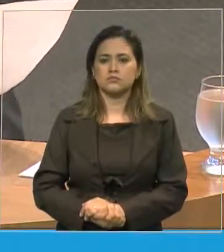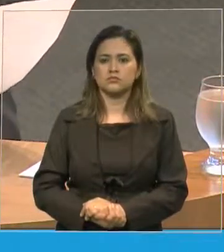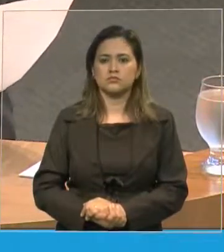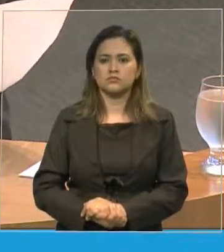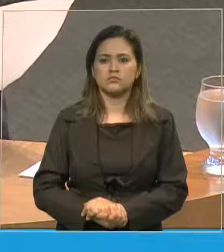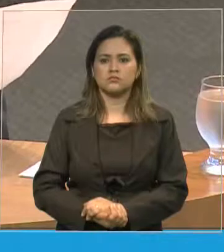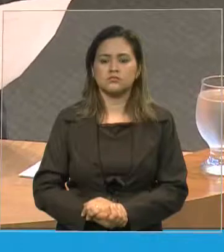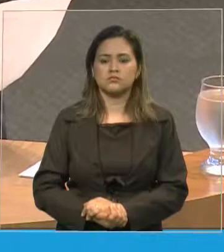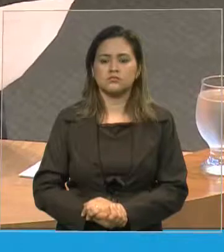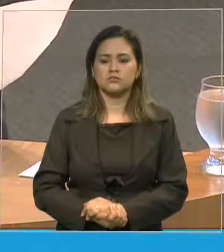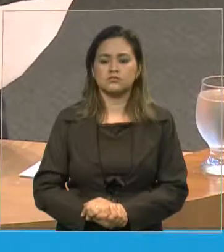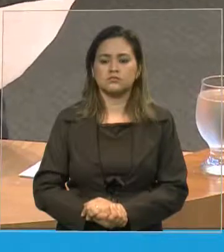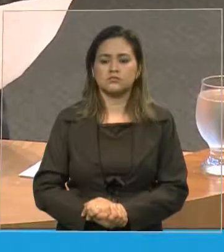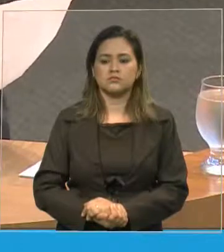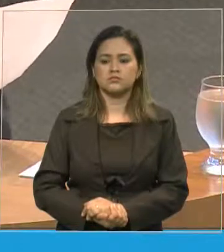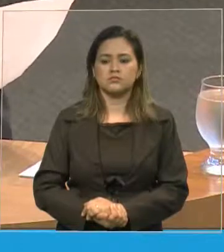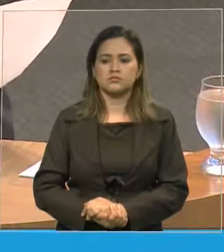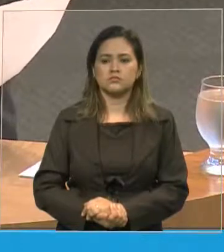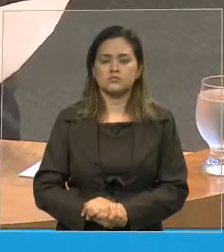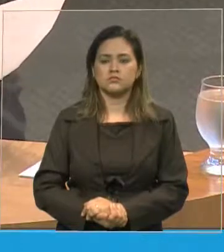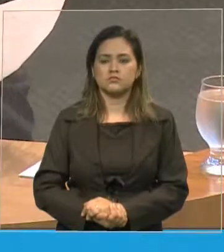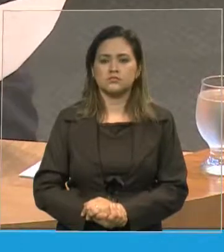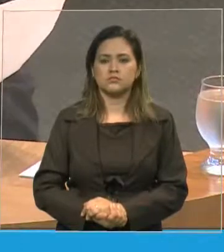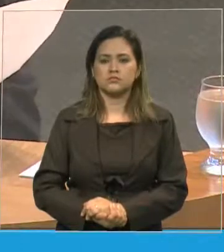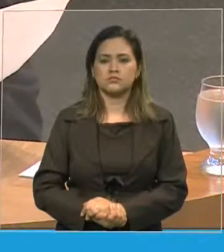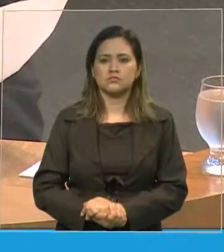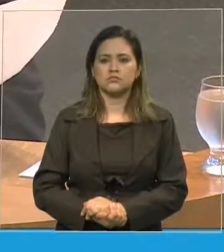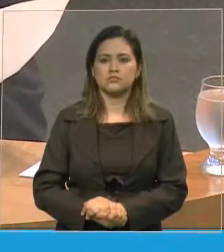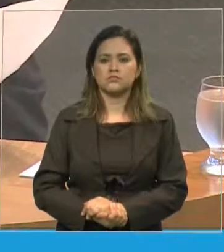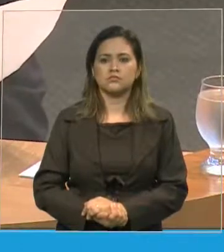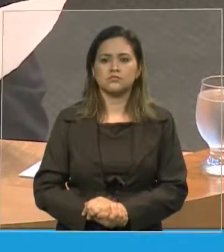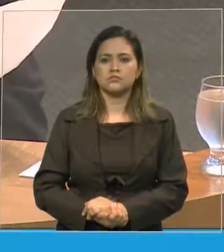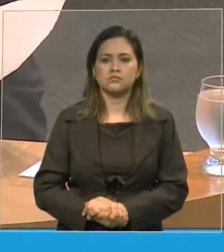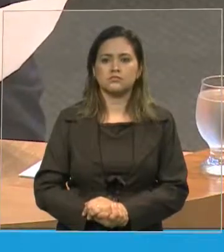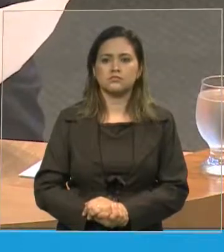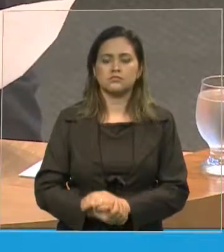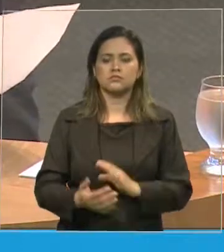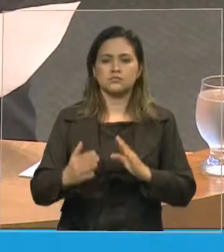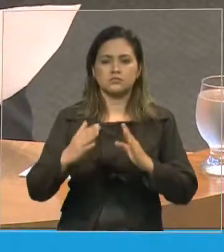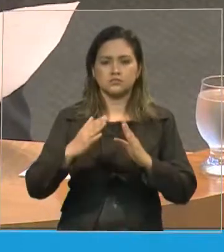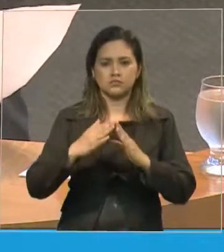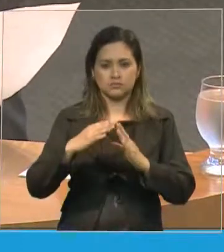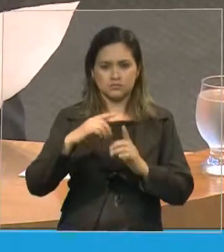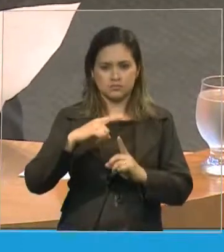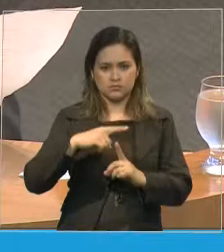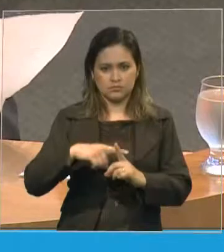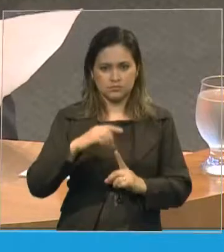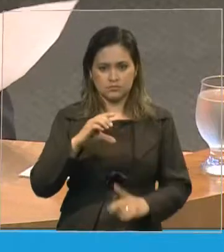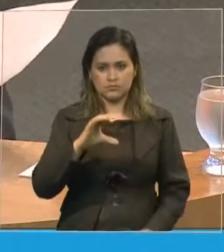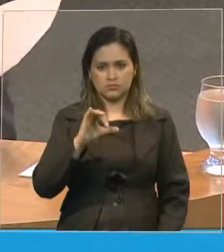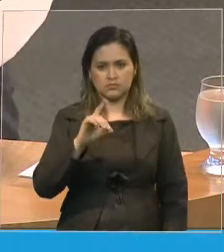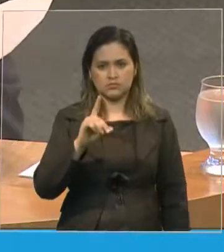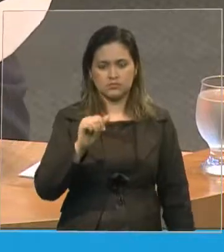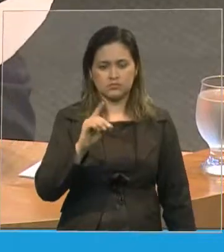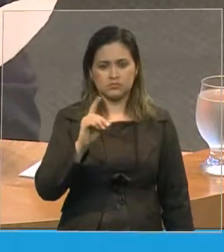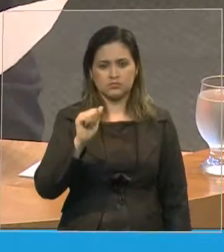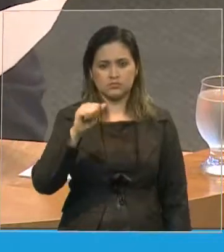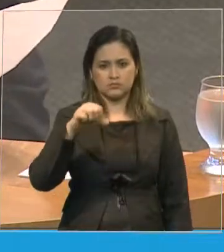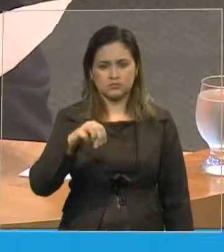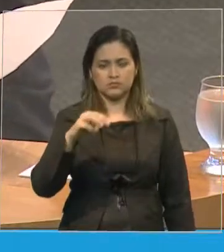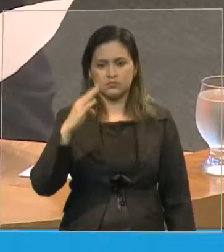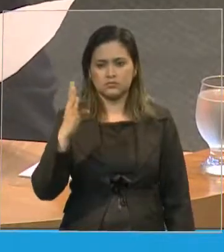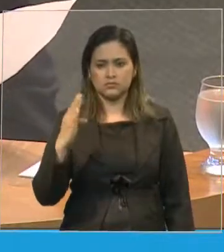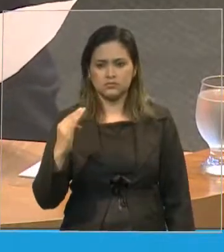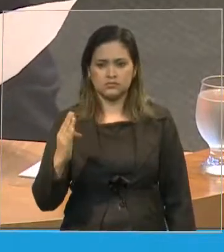sei se vou ser bem entendido, a Igreja Cidadã Brasileira, porque nasceu no